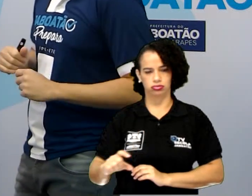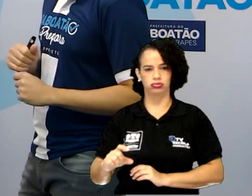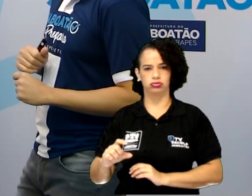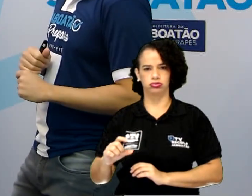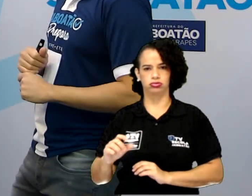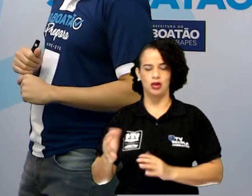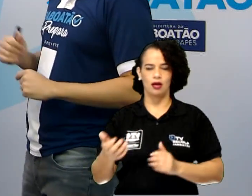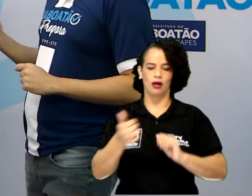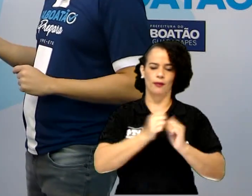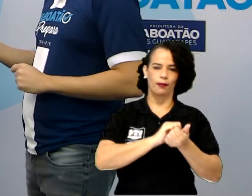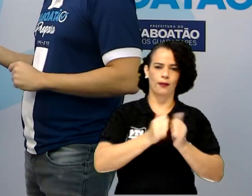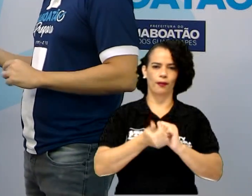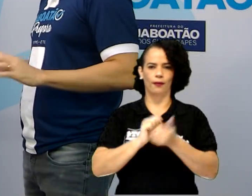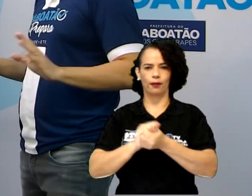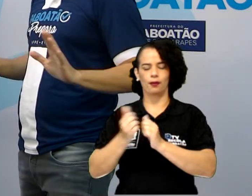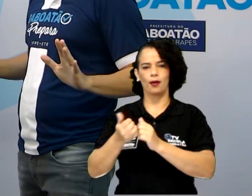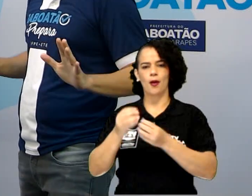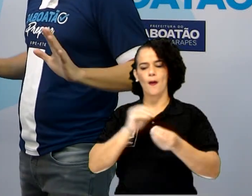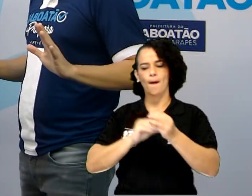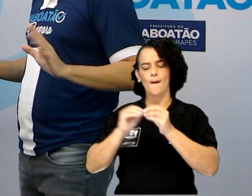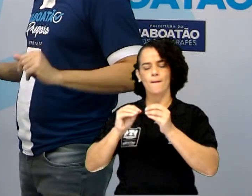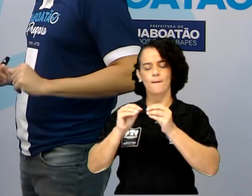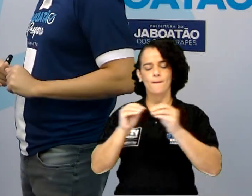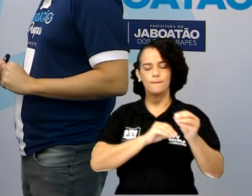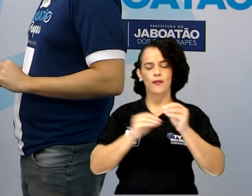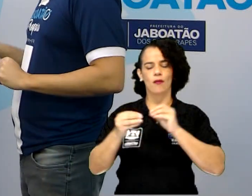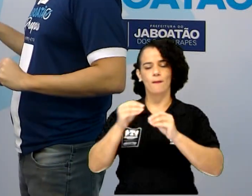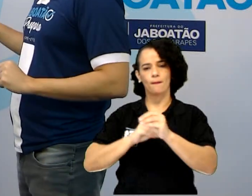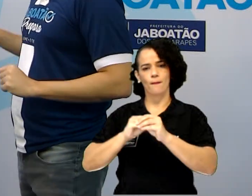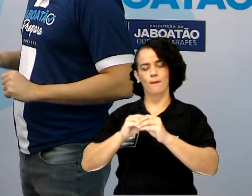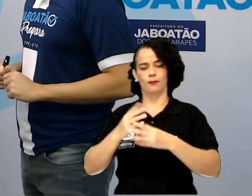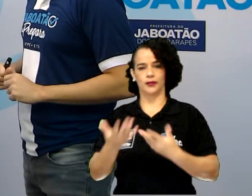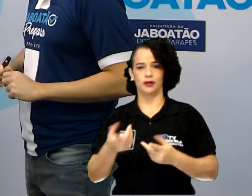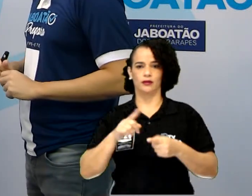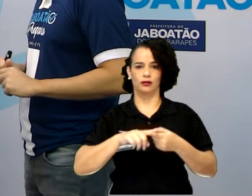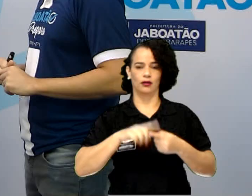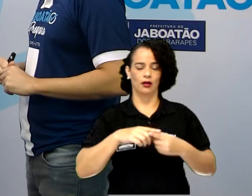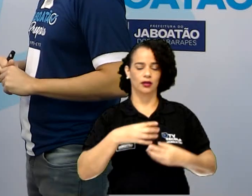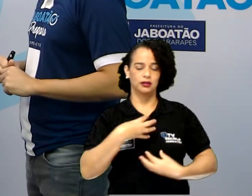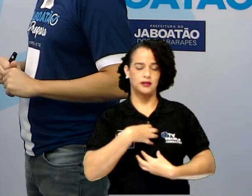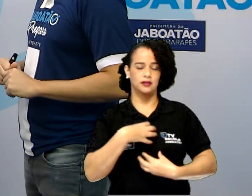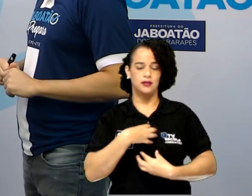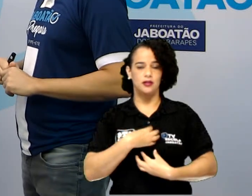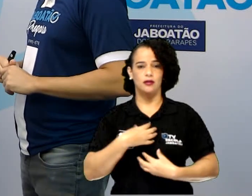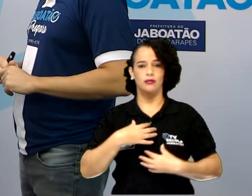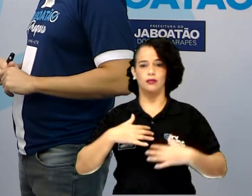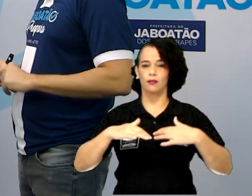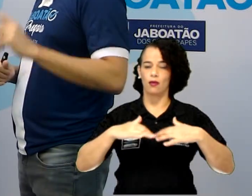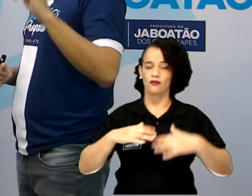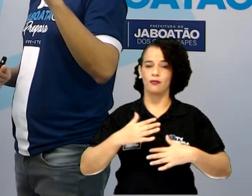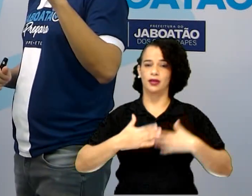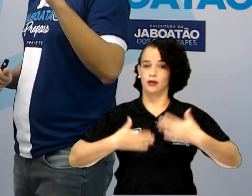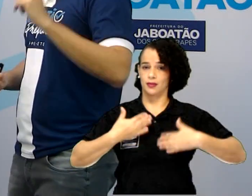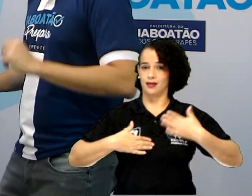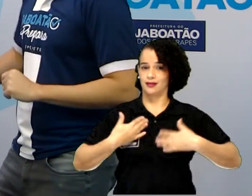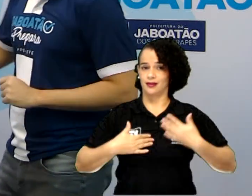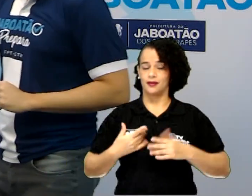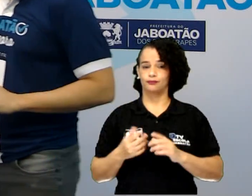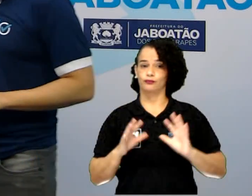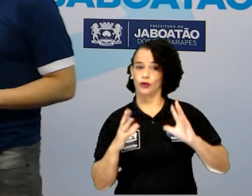momentos de sofrimento e prazer. Até então, verdadeiro. Todos eles experimentados no ambiente da escola formal. Opa!